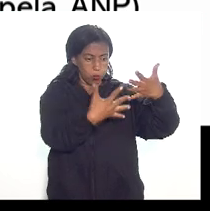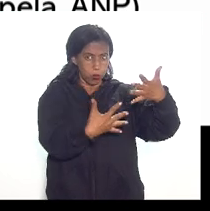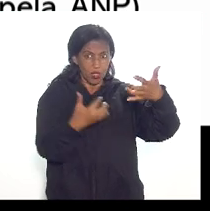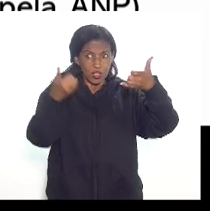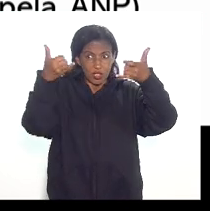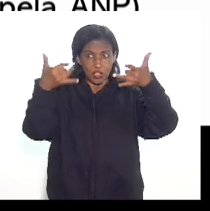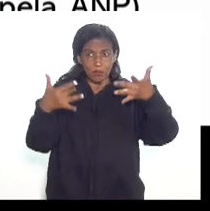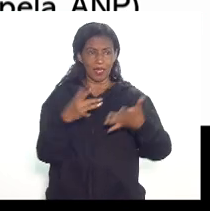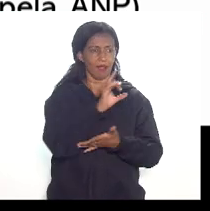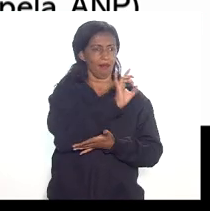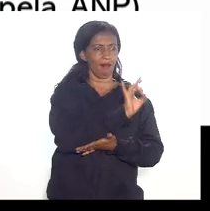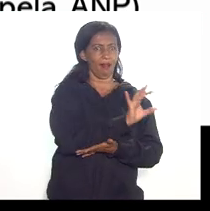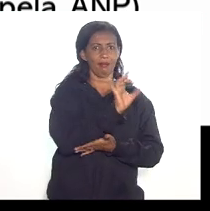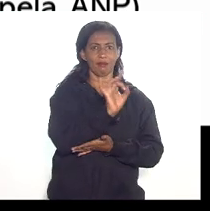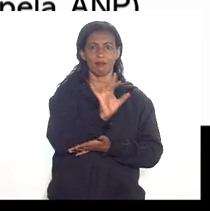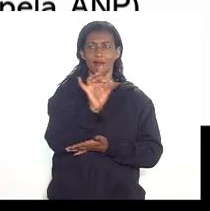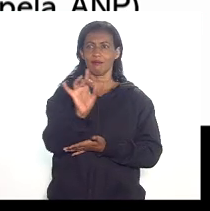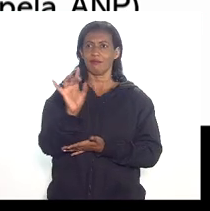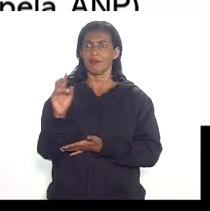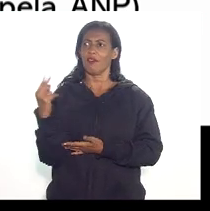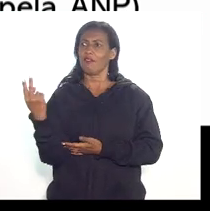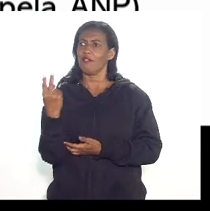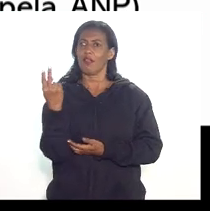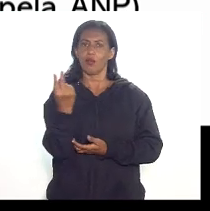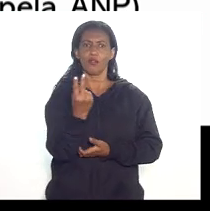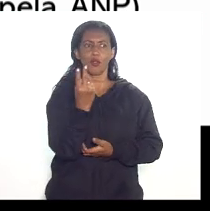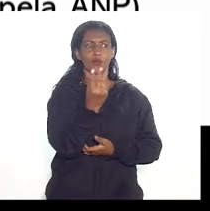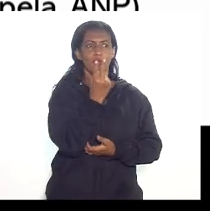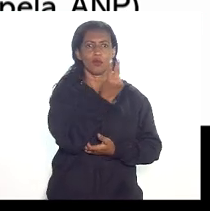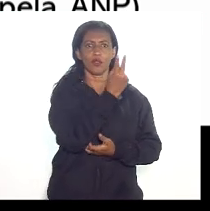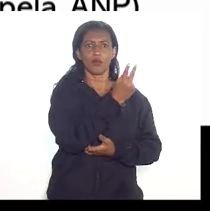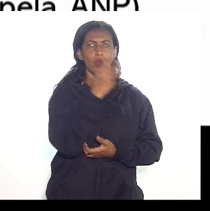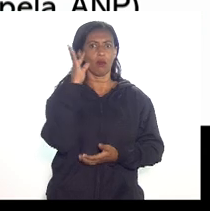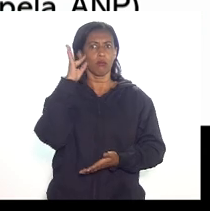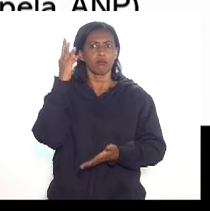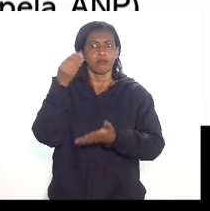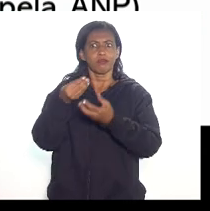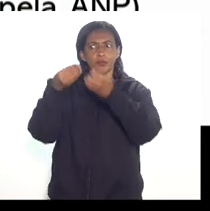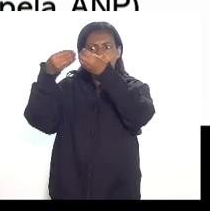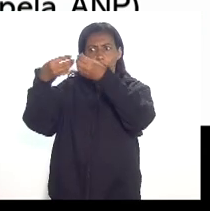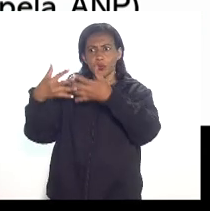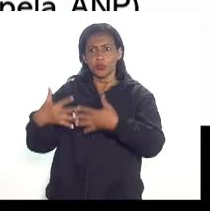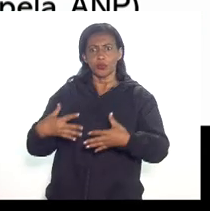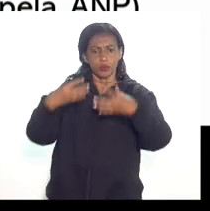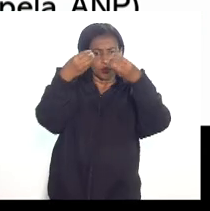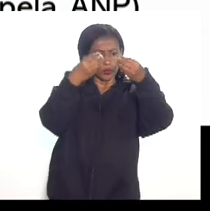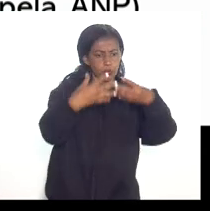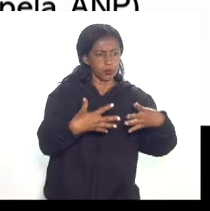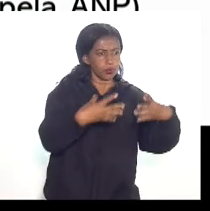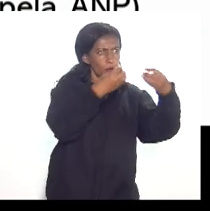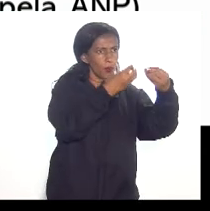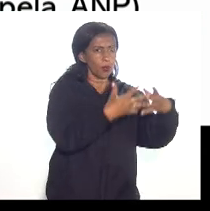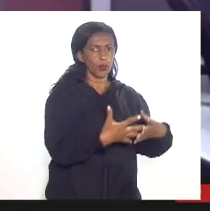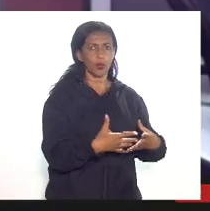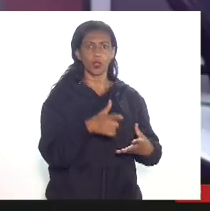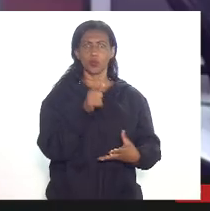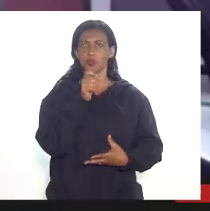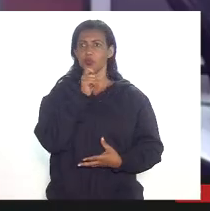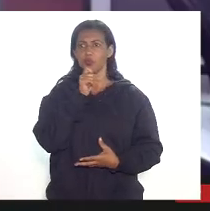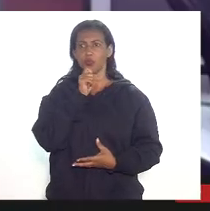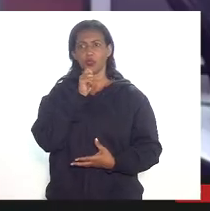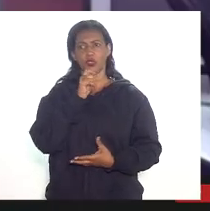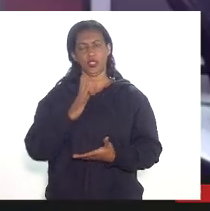individualmente cada valor deduzido então não se tinha isso é surpreendente